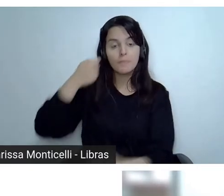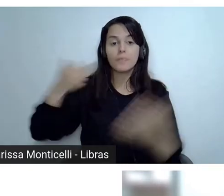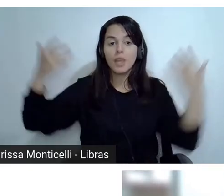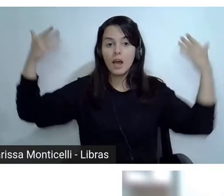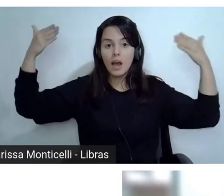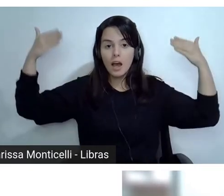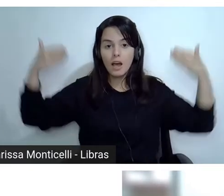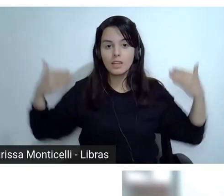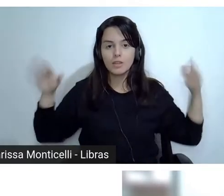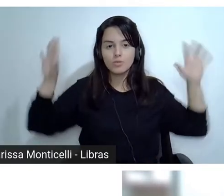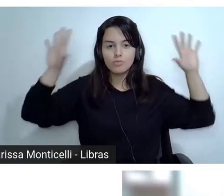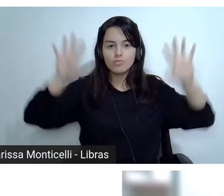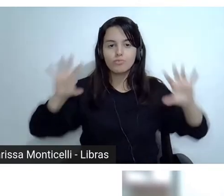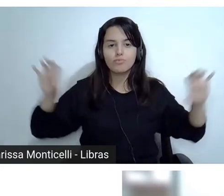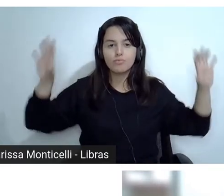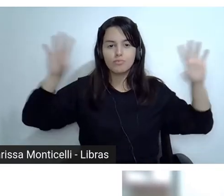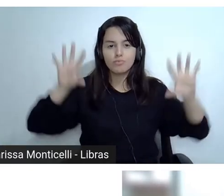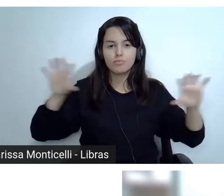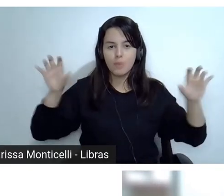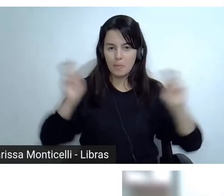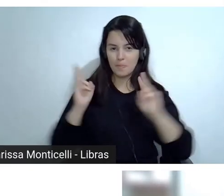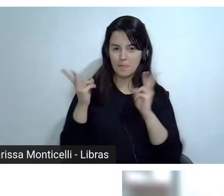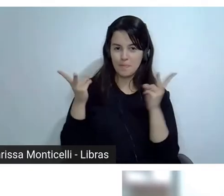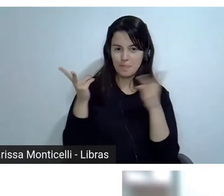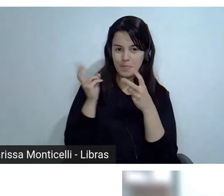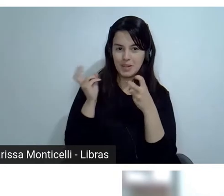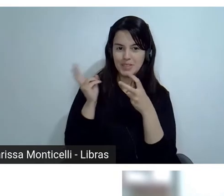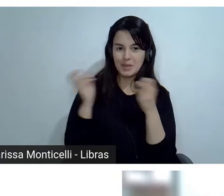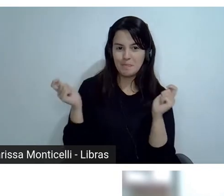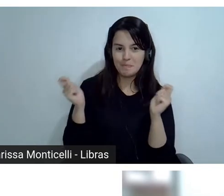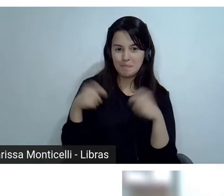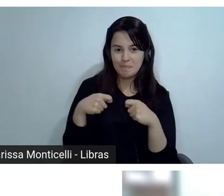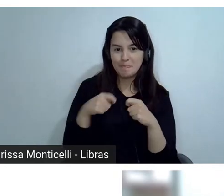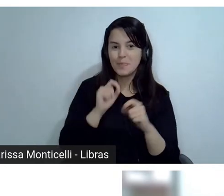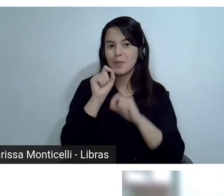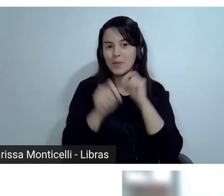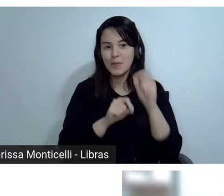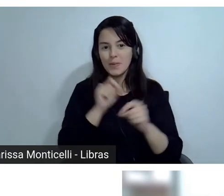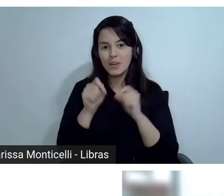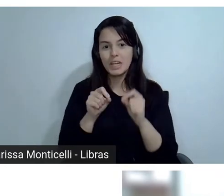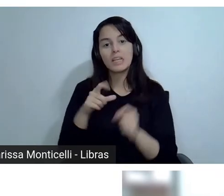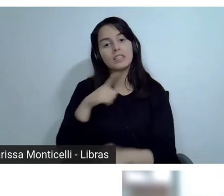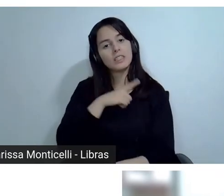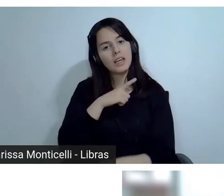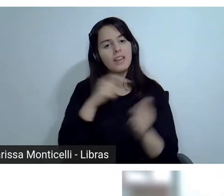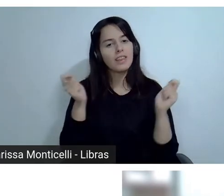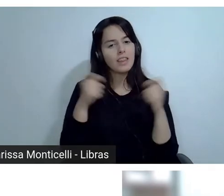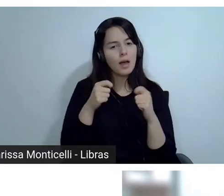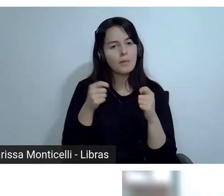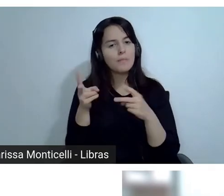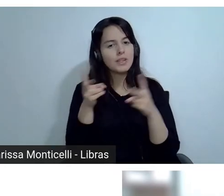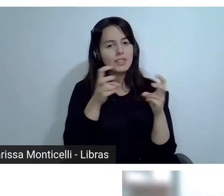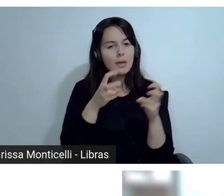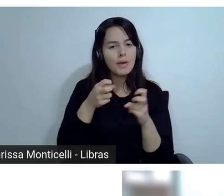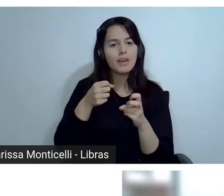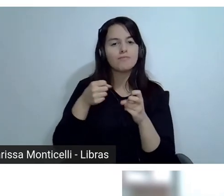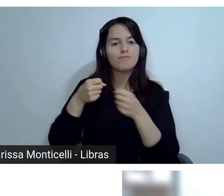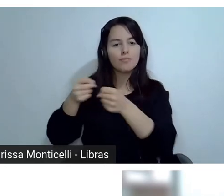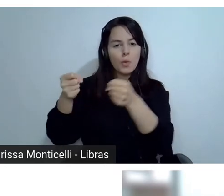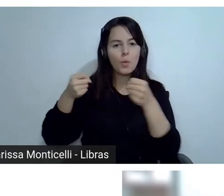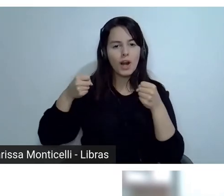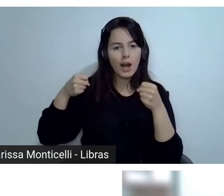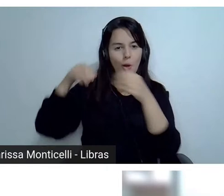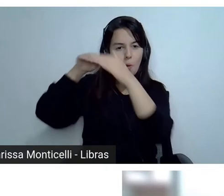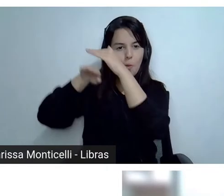desfocado, como vocês já devem ter percebido, né? Vocês estão vendo o guarda-roupa aqui, e uma plantinha, né? Do